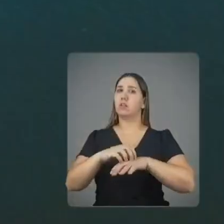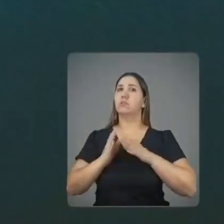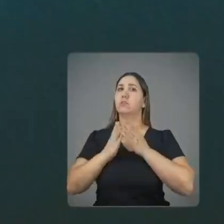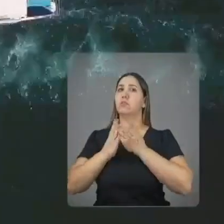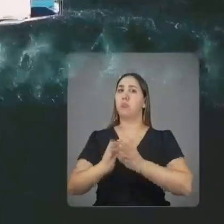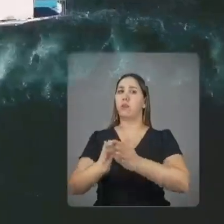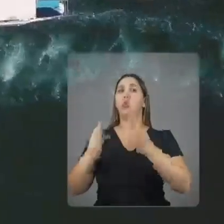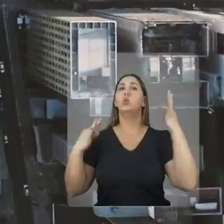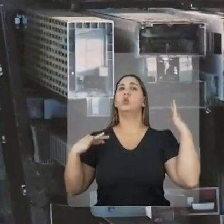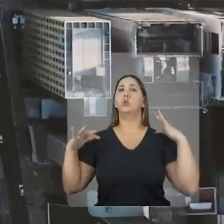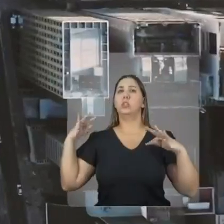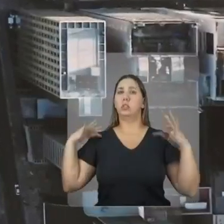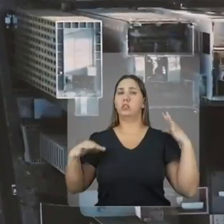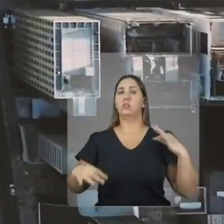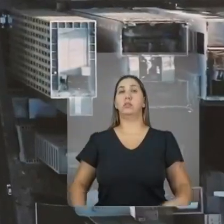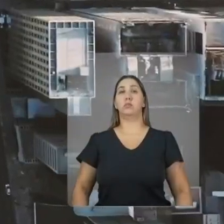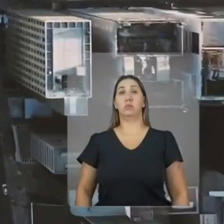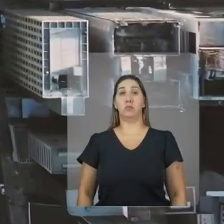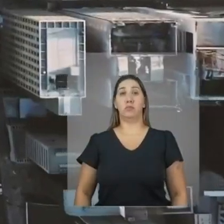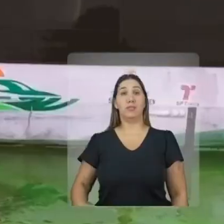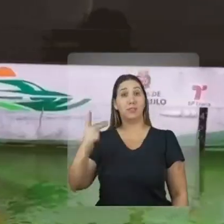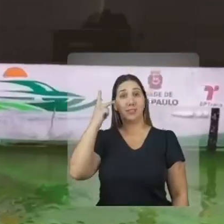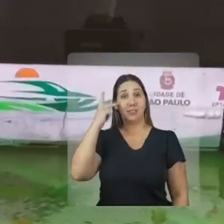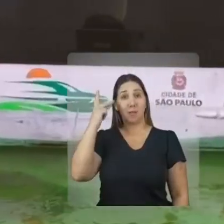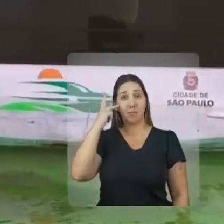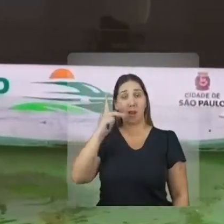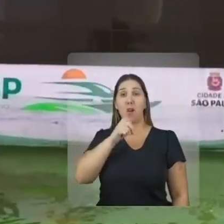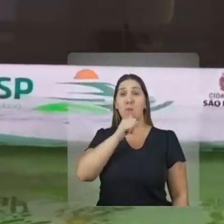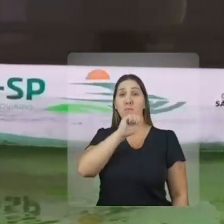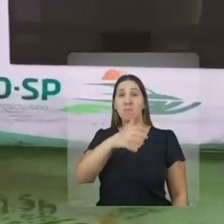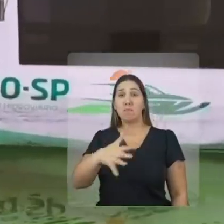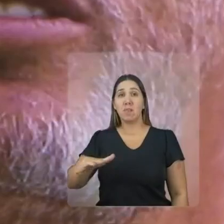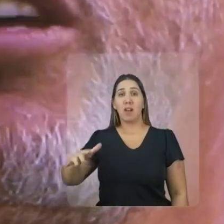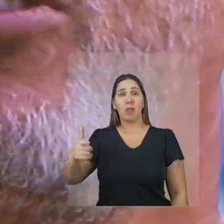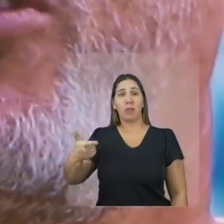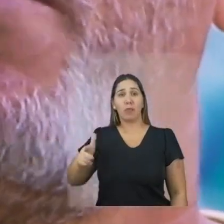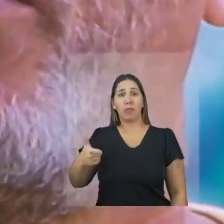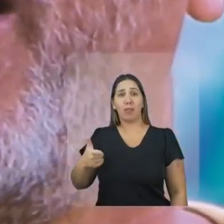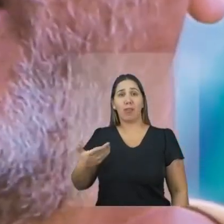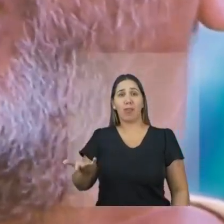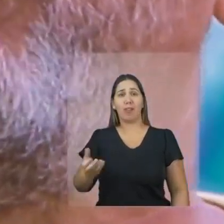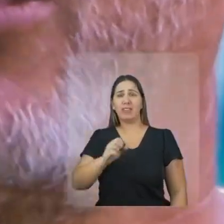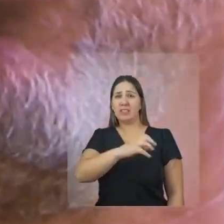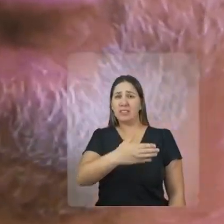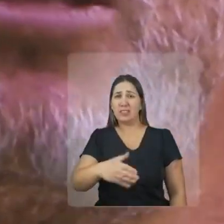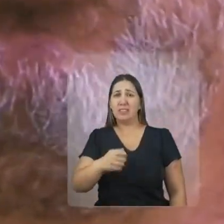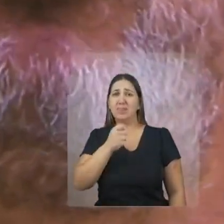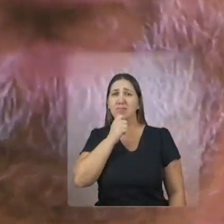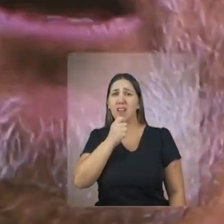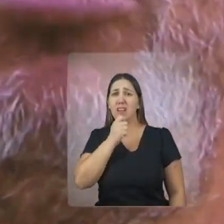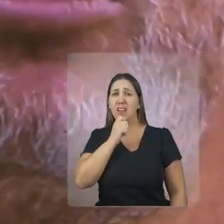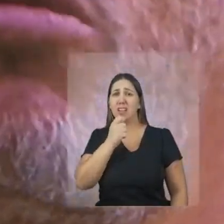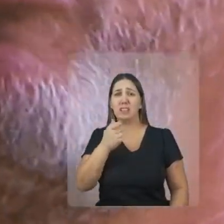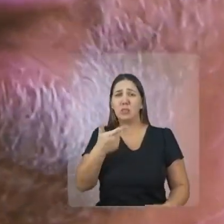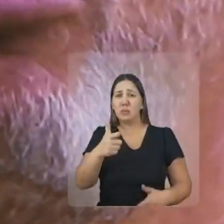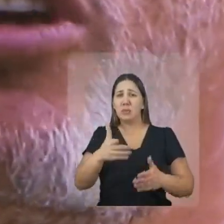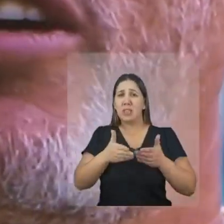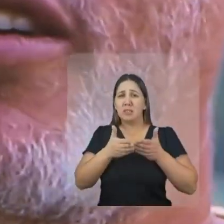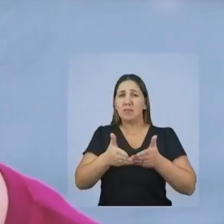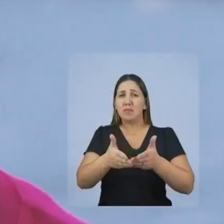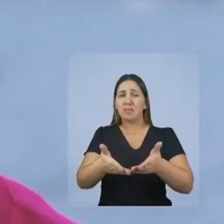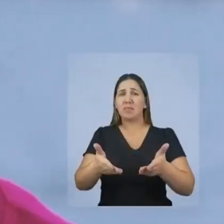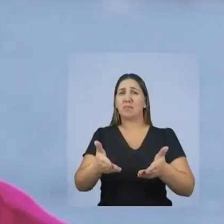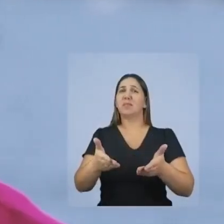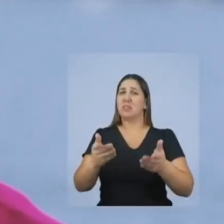também na área do turismo. Até São Paulo, que não tem praia, tem um sistema hidroviário. Santos tem praia e não tem um sistema hidroviário. Isso é uma